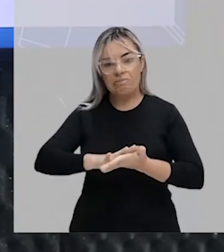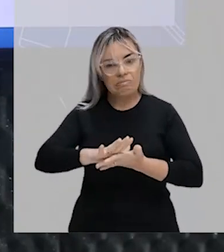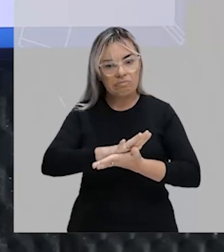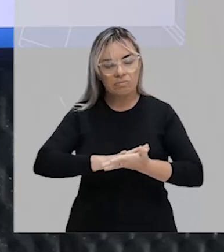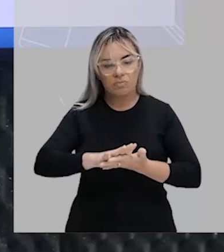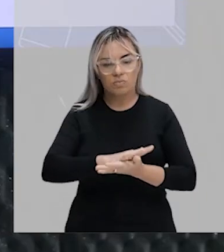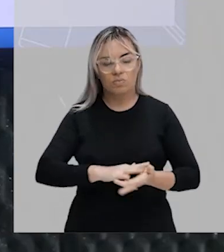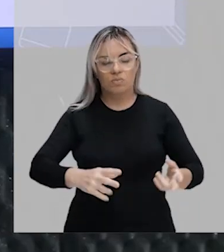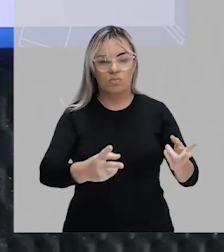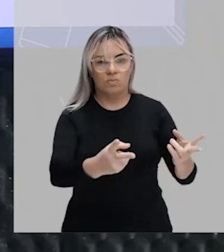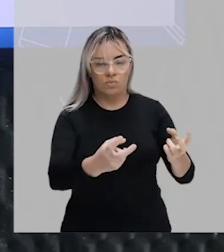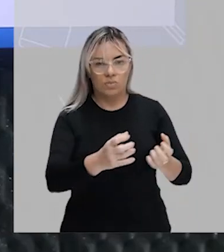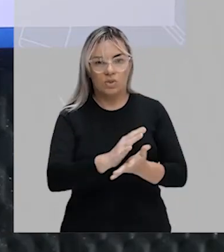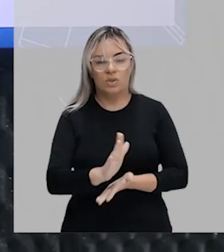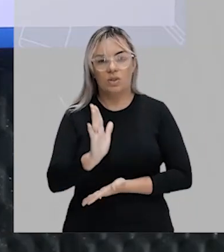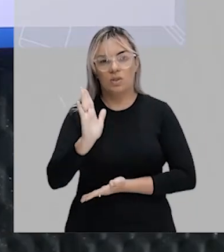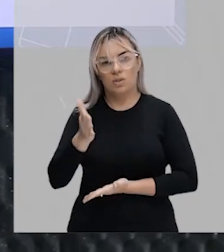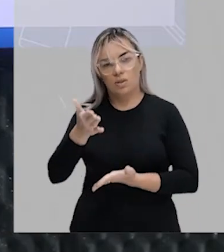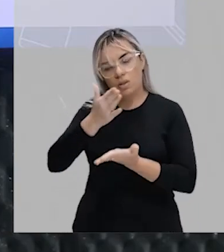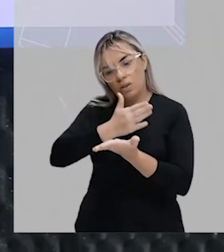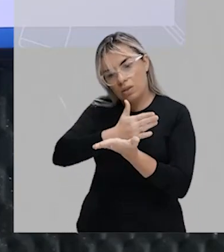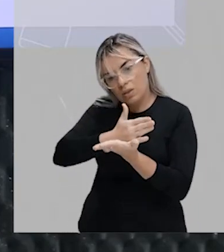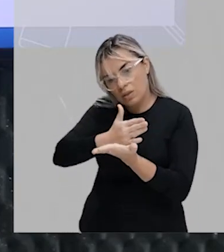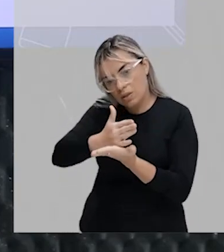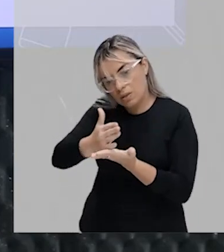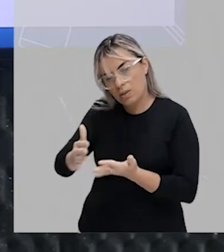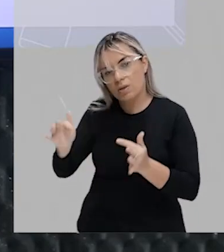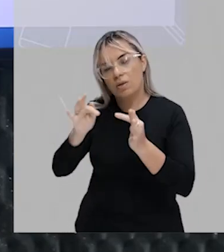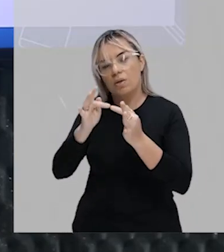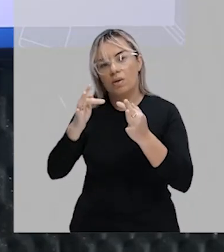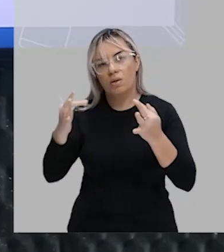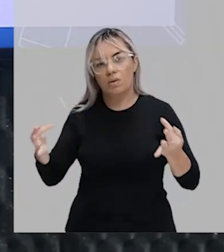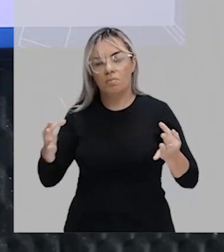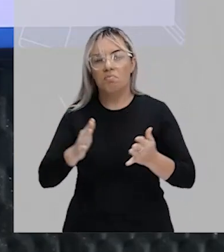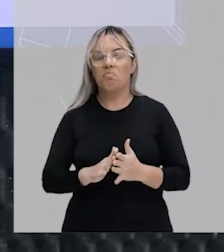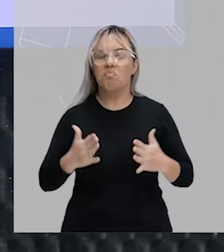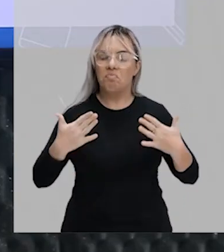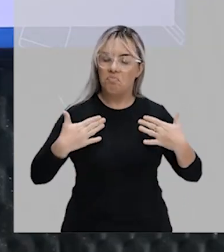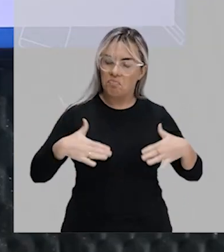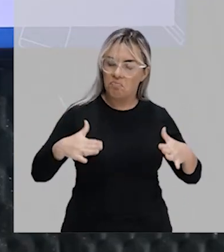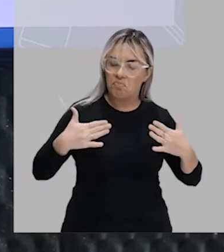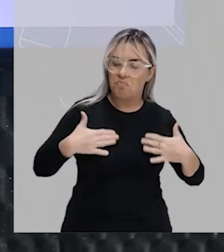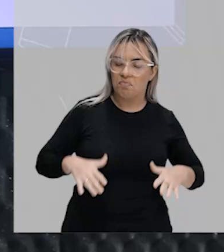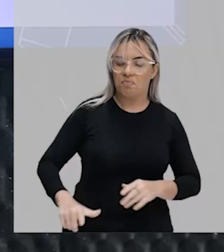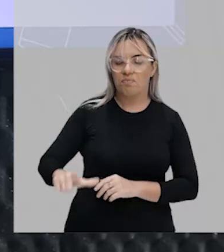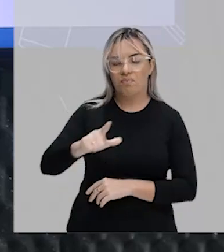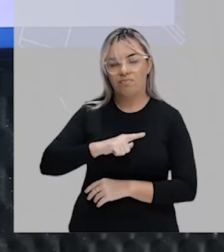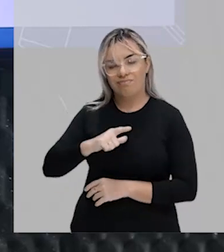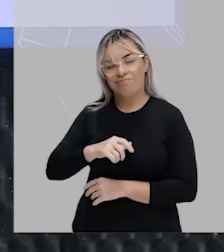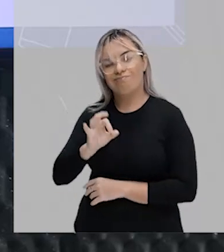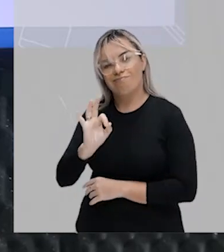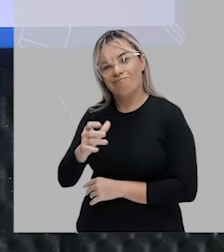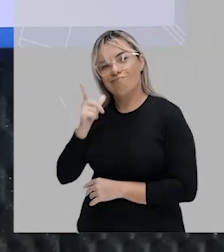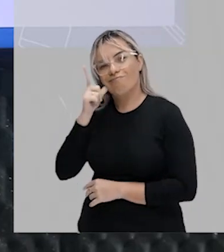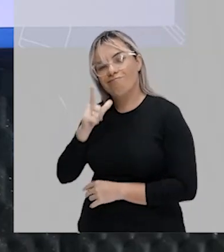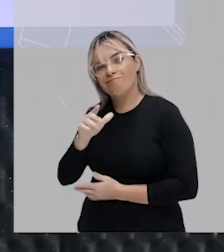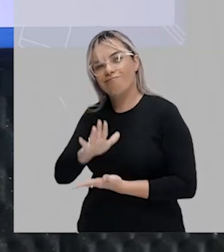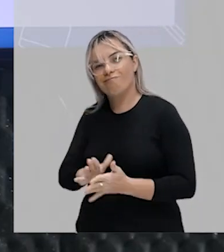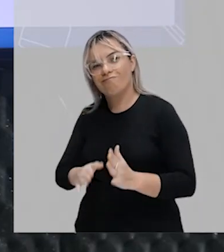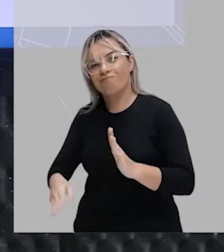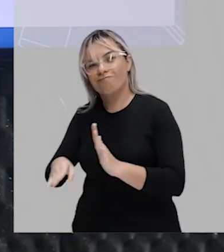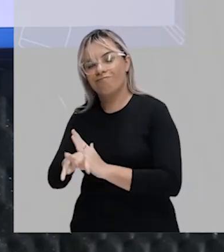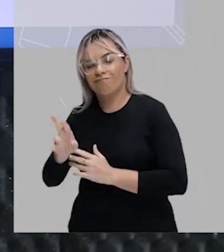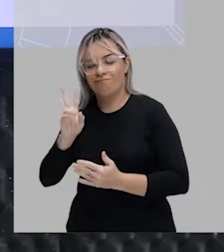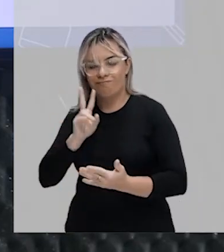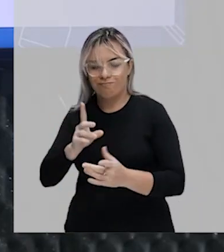para você perceber, né, que já está começando bem simples, bem calmo, bem tranquilo e tenho certeza que você vai conseguir chegar na resposta